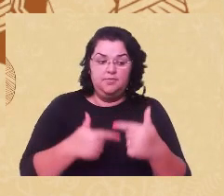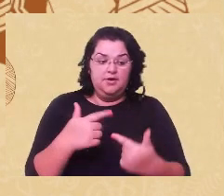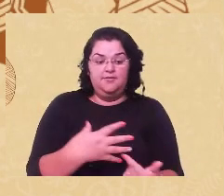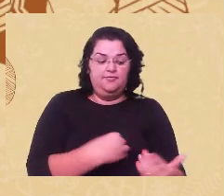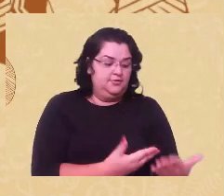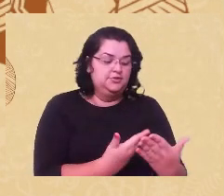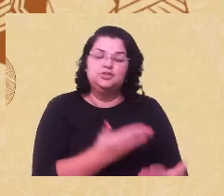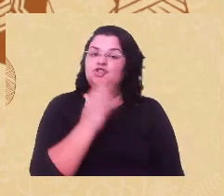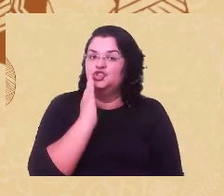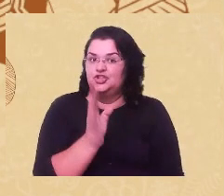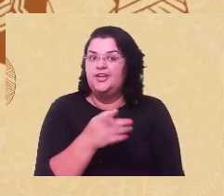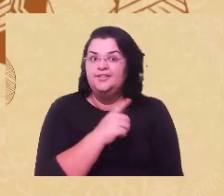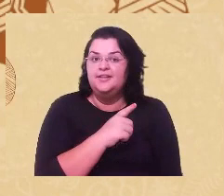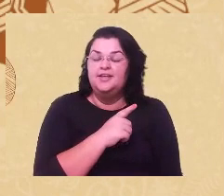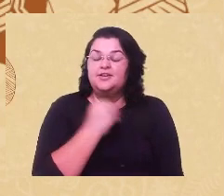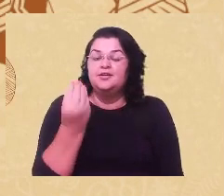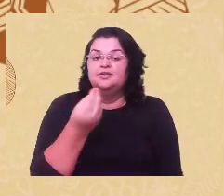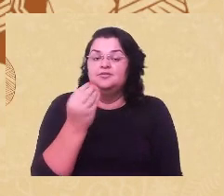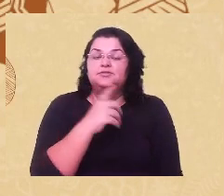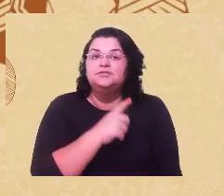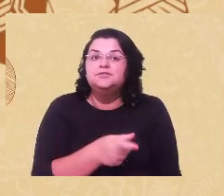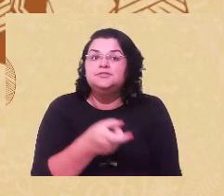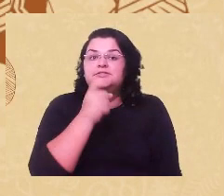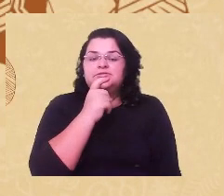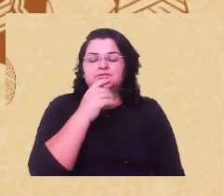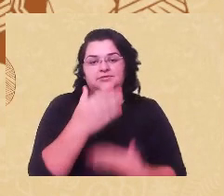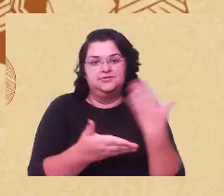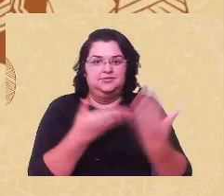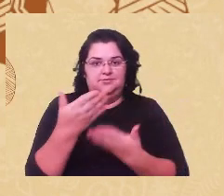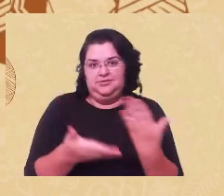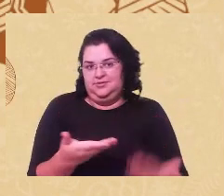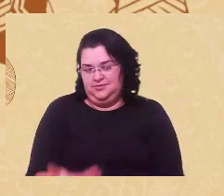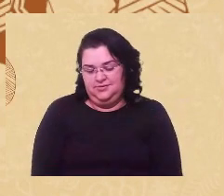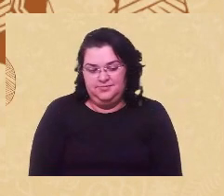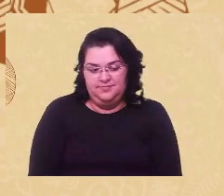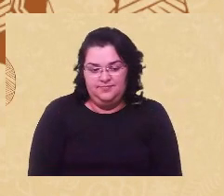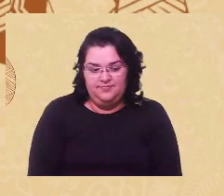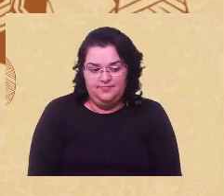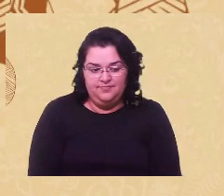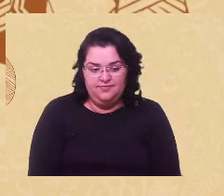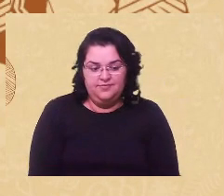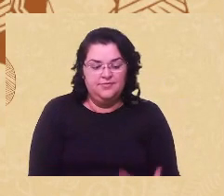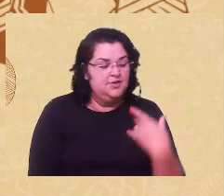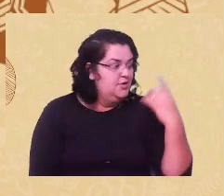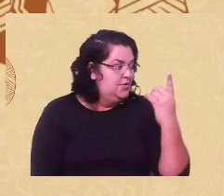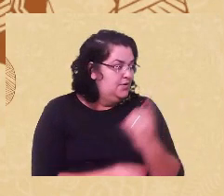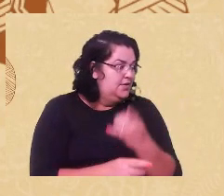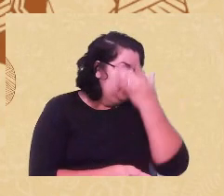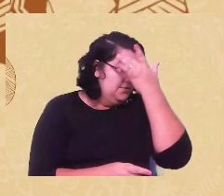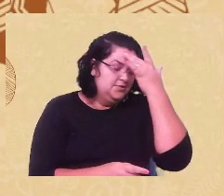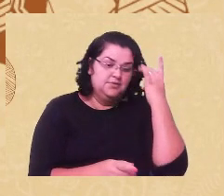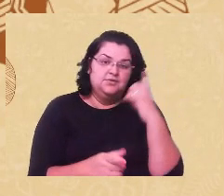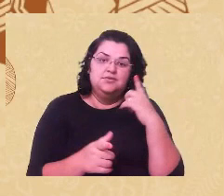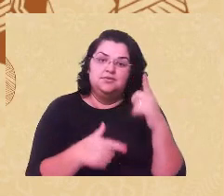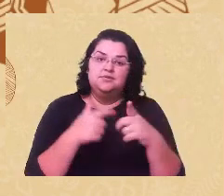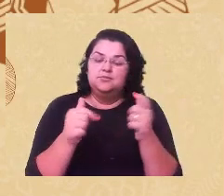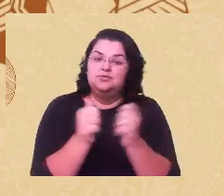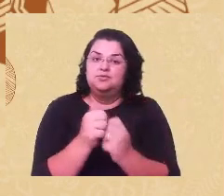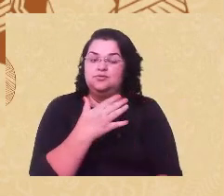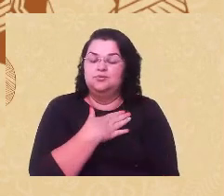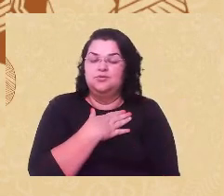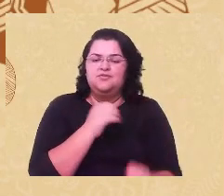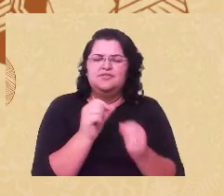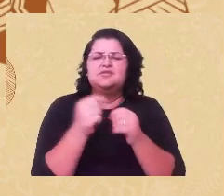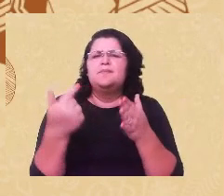já fui pensando em como seria a frieza do tratamento e tal. Chegando lá, eu encontrei uma pessoa que trabalhava comigo, e ela começou a me fazer mil perguntas,